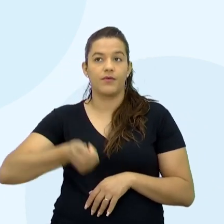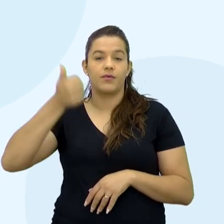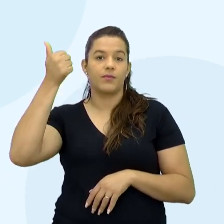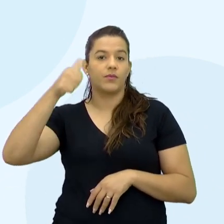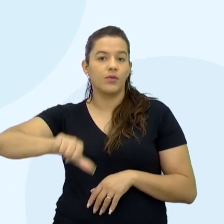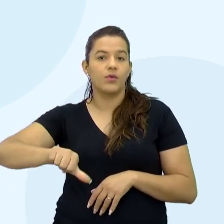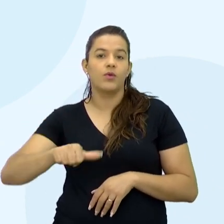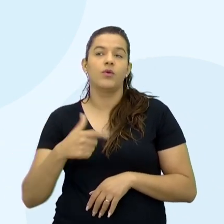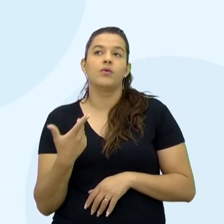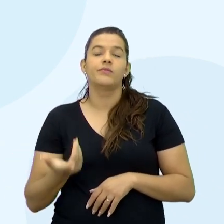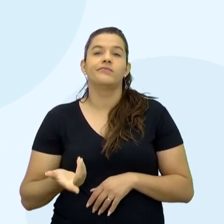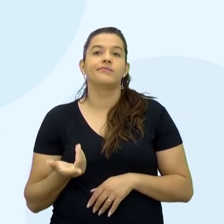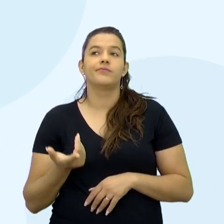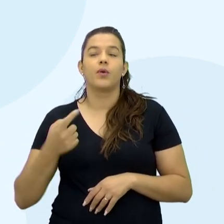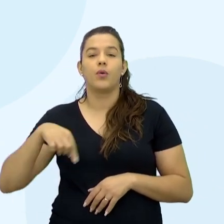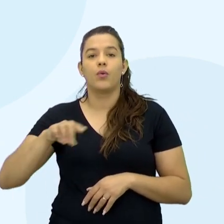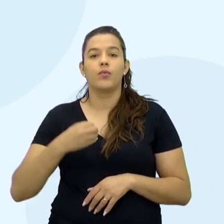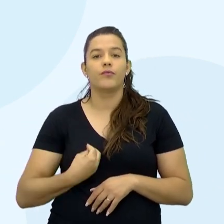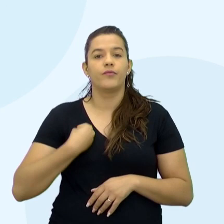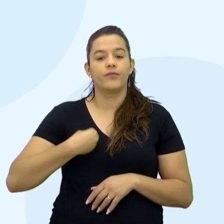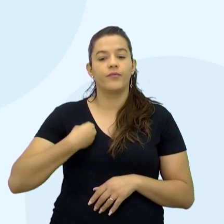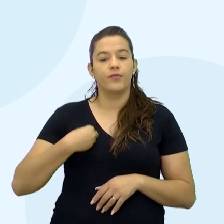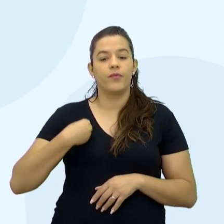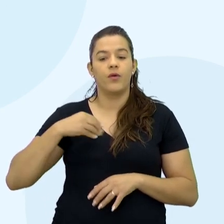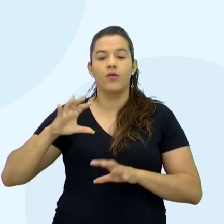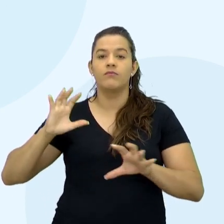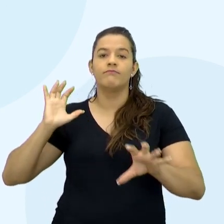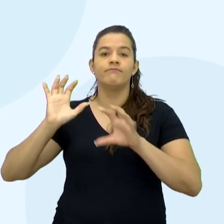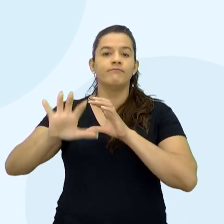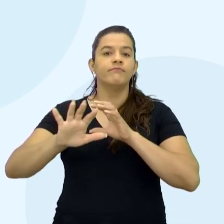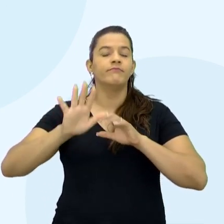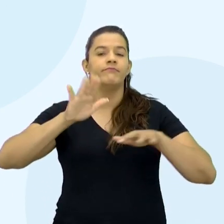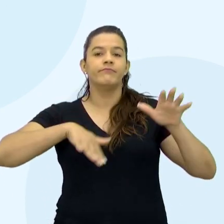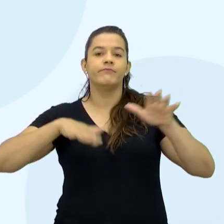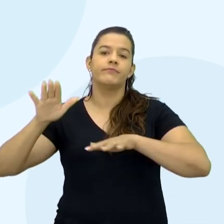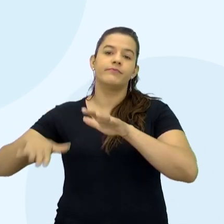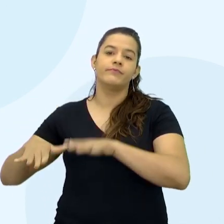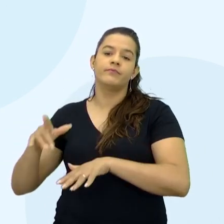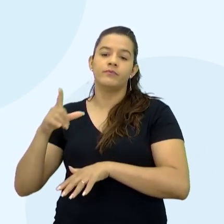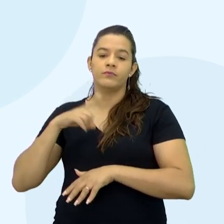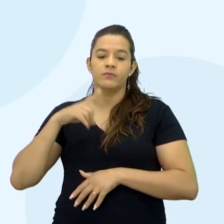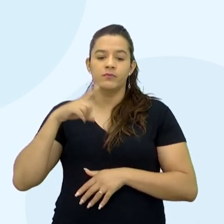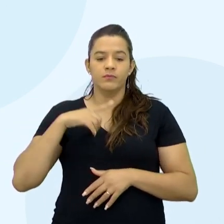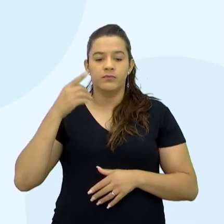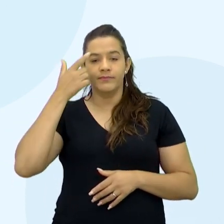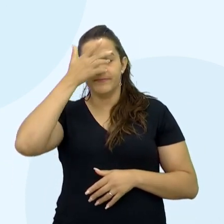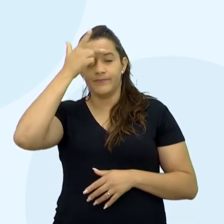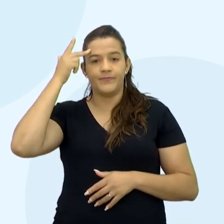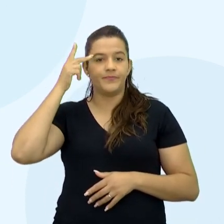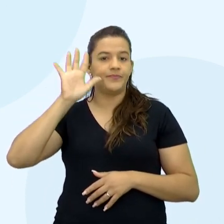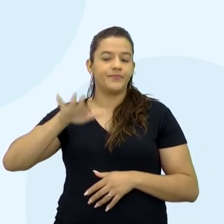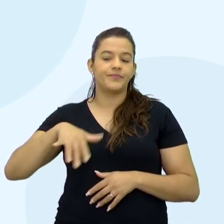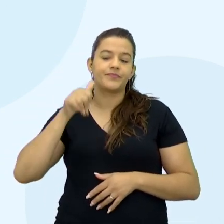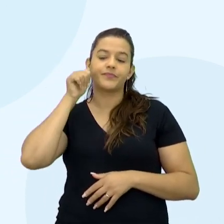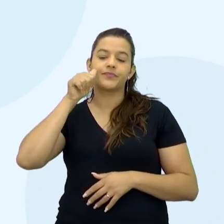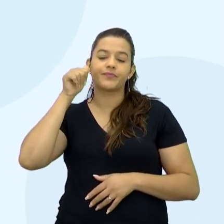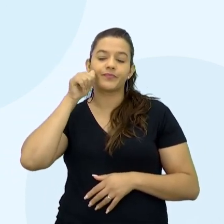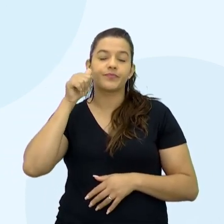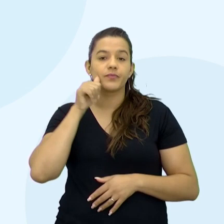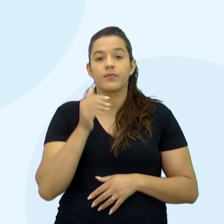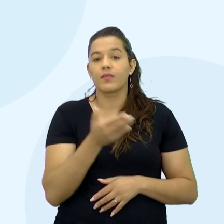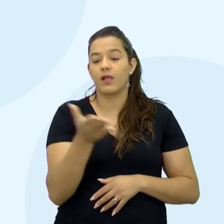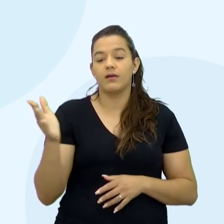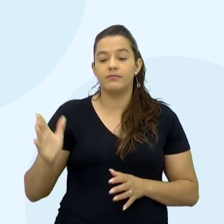foi realmente De vivenciar o futsal? Muitas vezes A gente sabe que As meninas Nem se